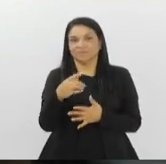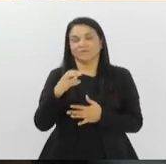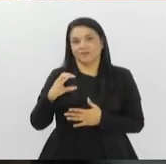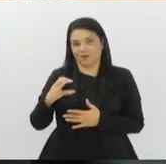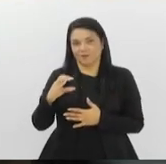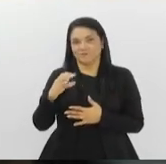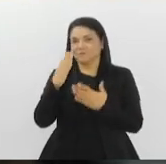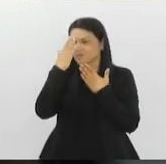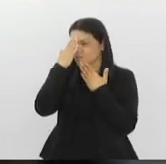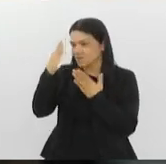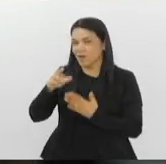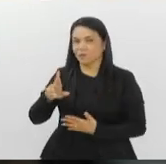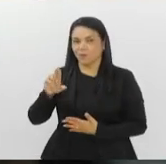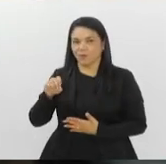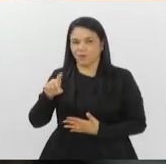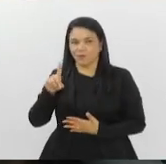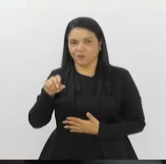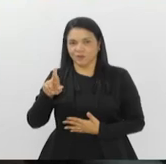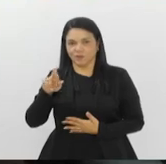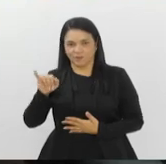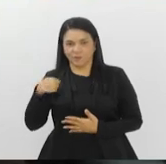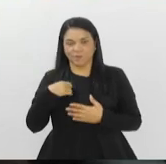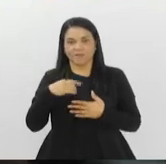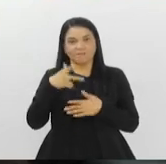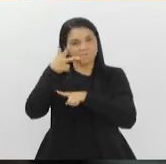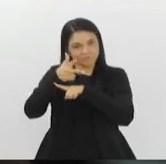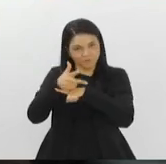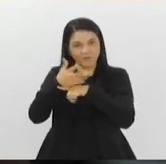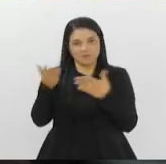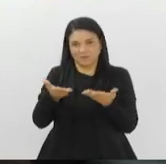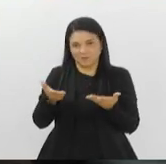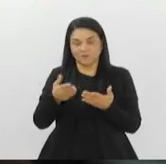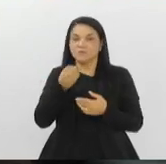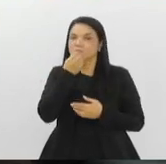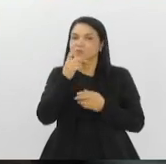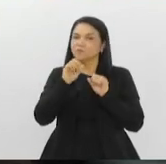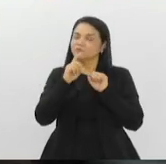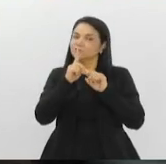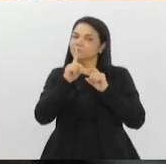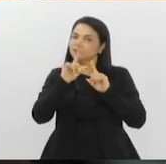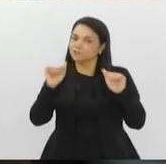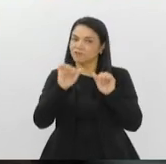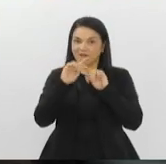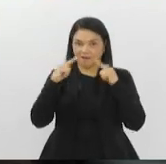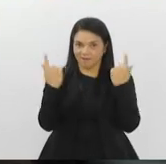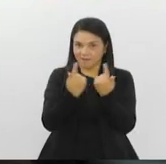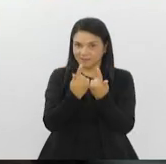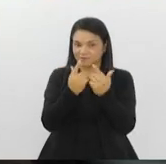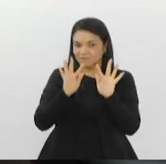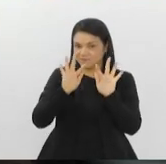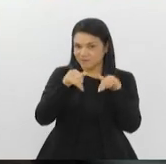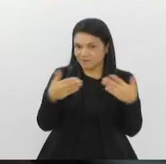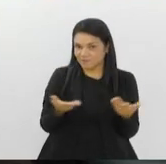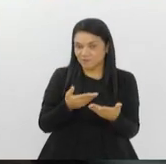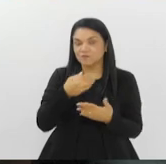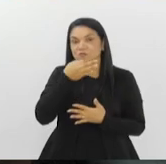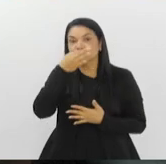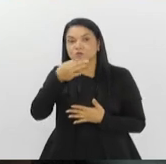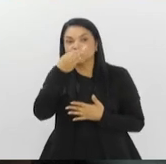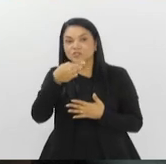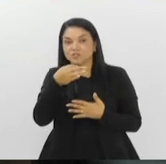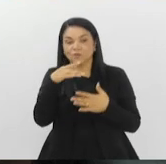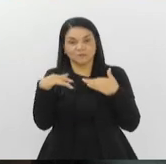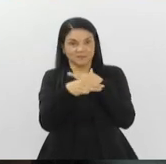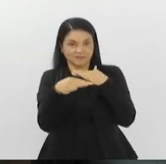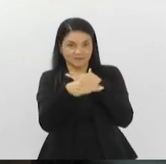pelas imagens de hoje. O Bom Dia Alerje termina aqui. Se você quiser enviar sugestões ou vídeos aí da sua cidade, é só acessar